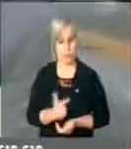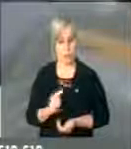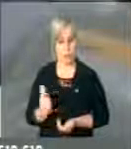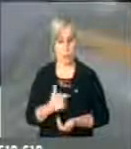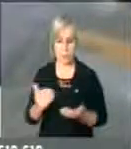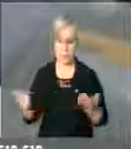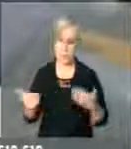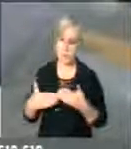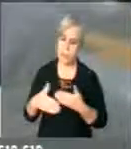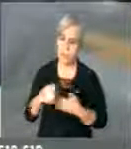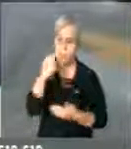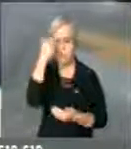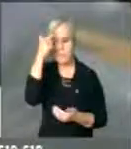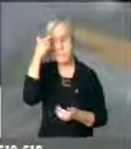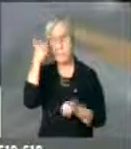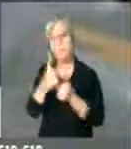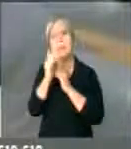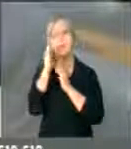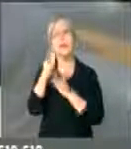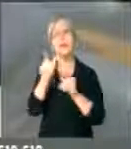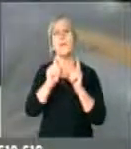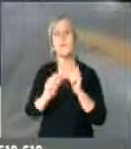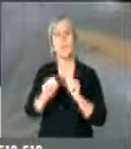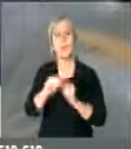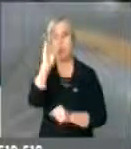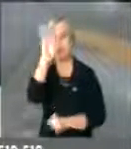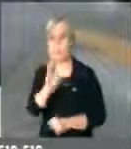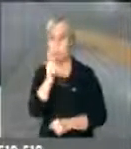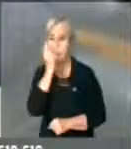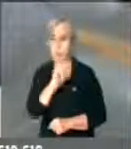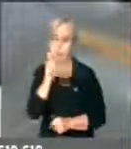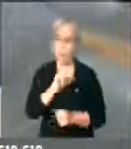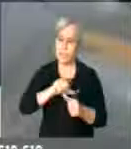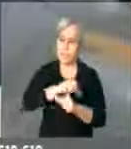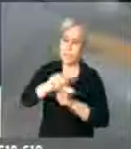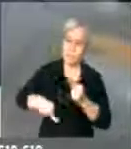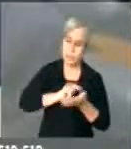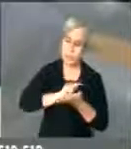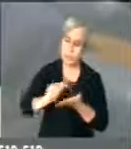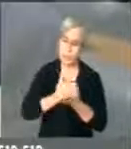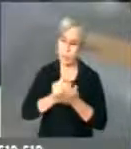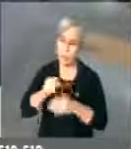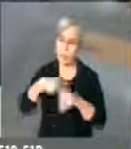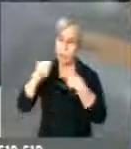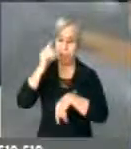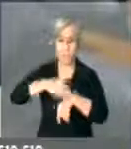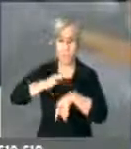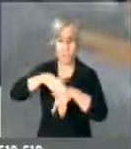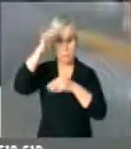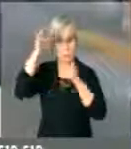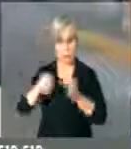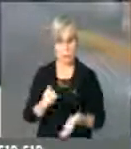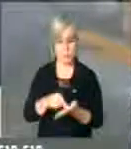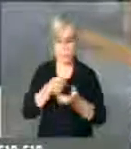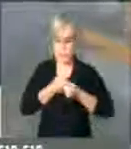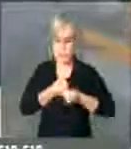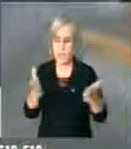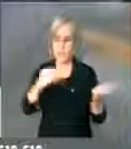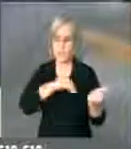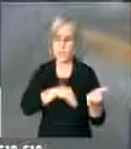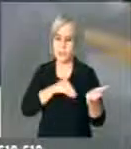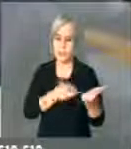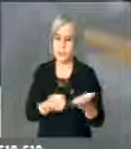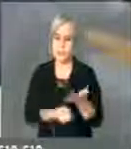ter em mente, para que o Brasil seja passado a limpa e comece a crescer, prosperar, distribuir renda, gerar